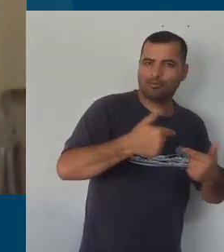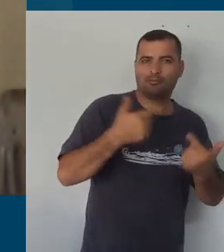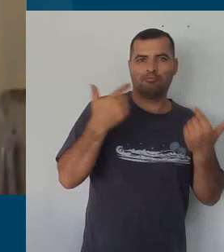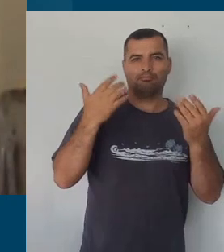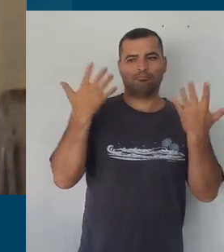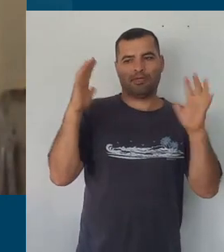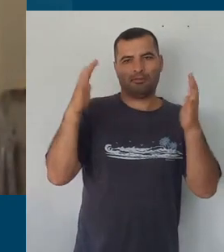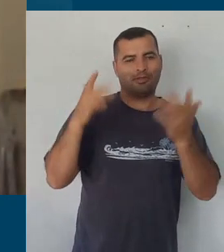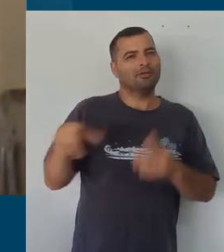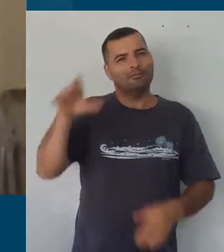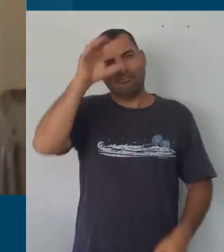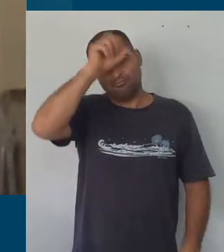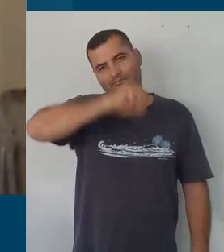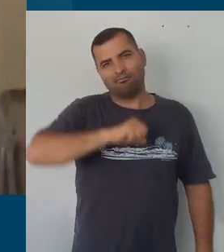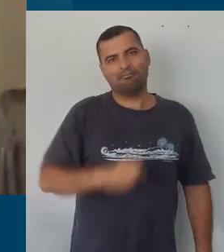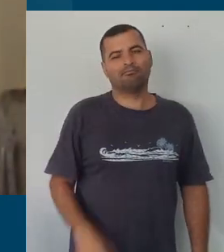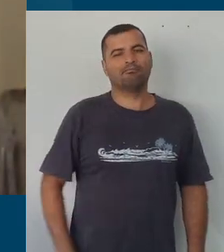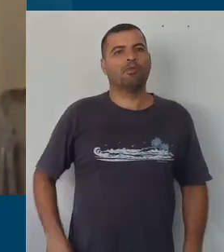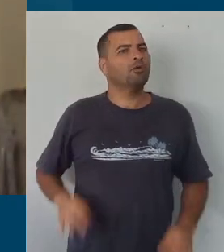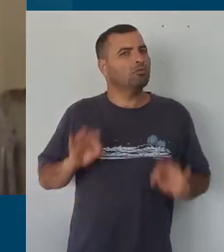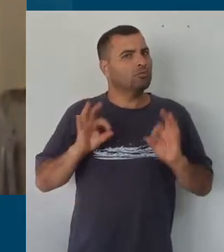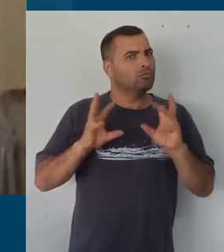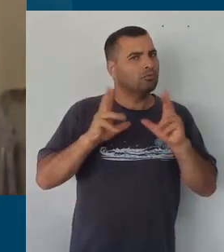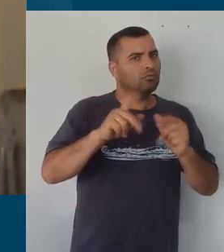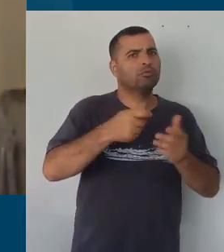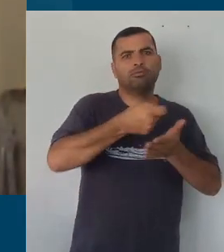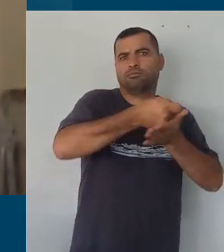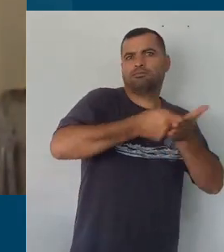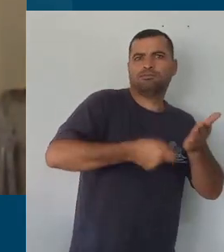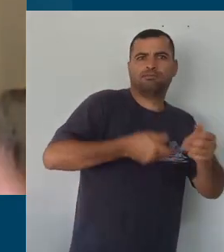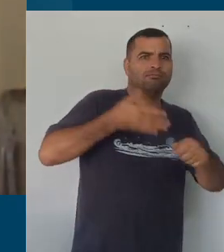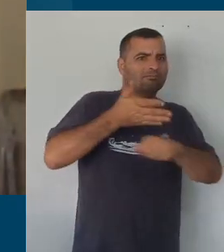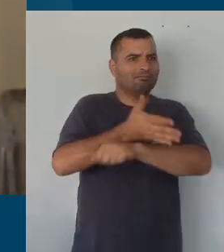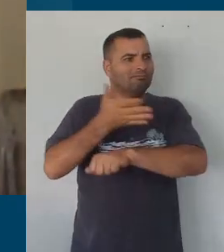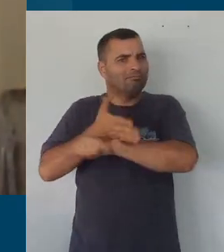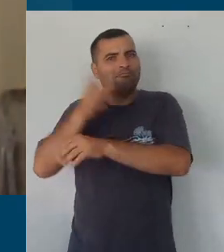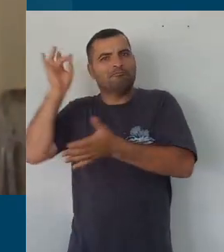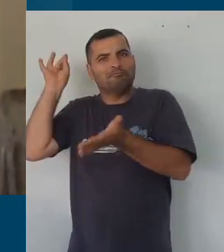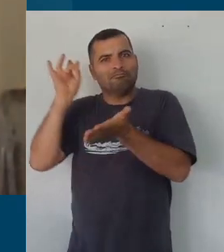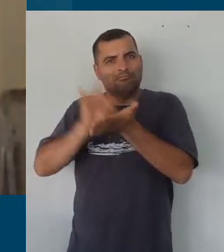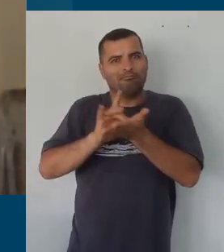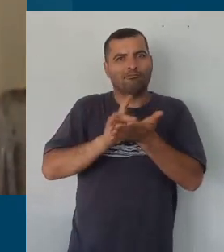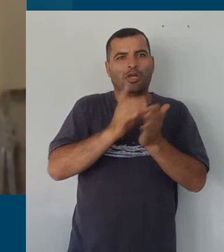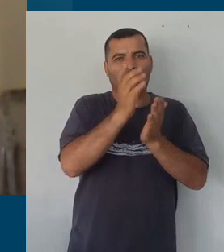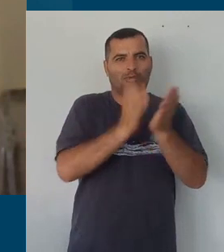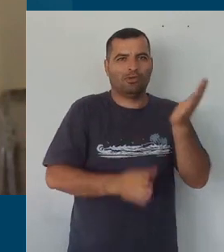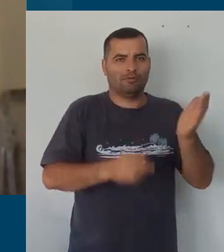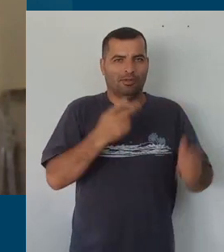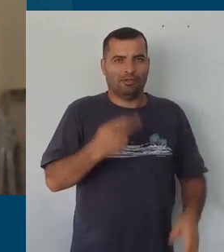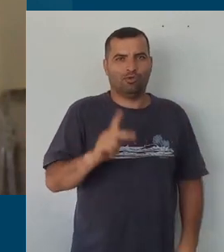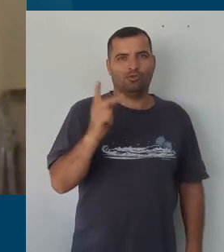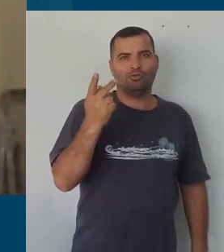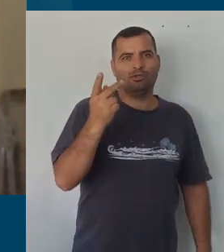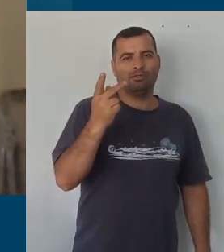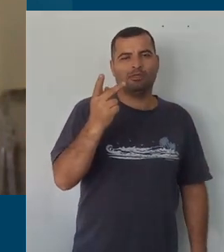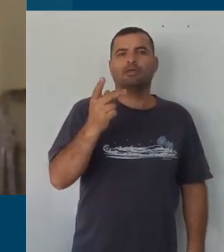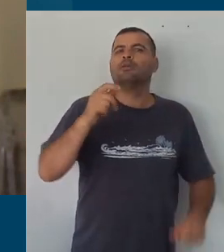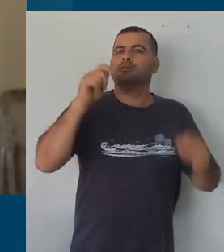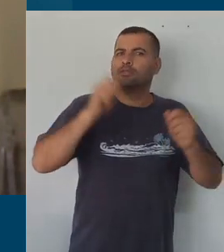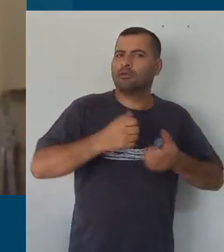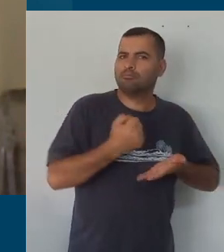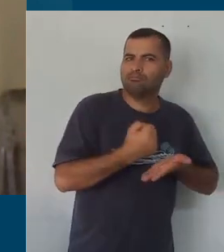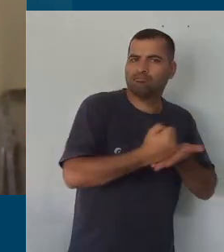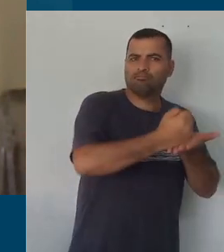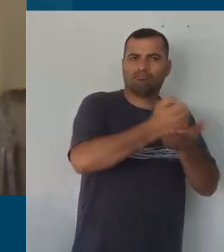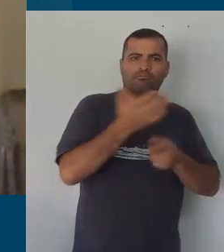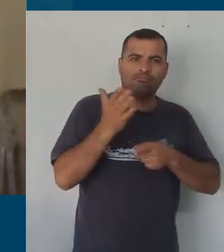Todos nós somos autores do currículo municipal. Todos nós tivemos a oportunidade de vivenciar, participar e relatar da história da